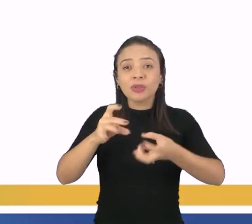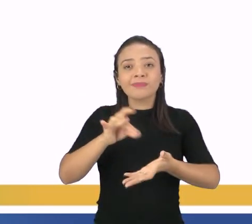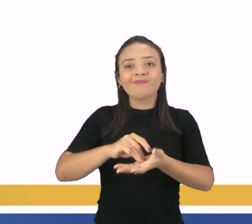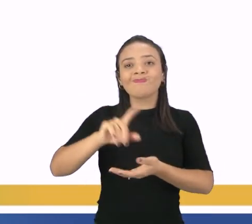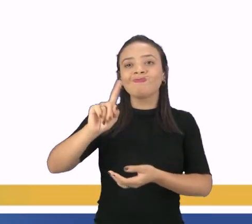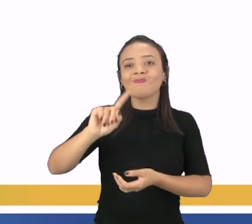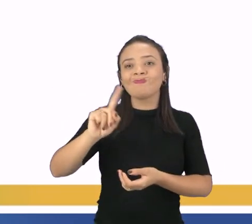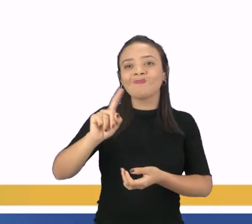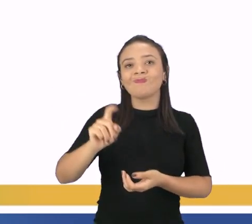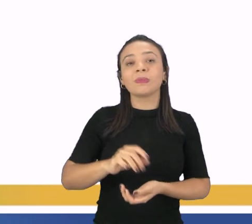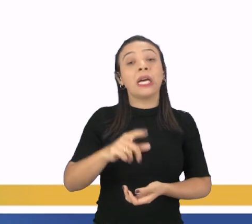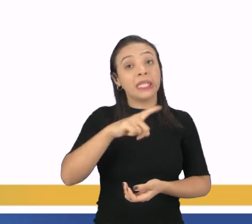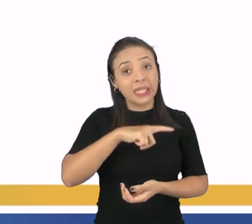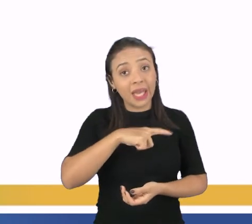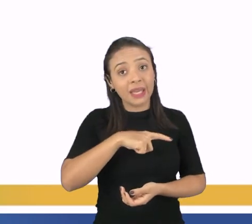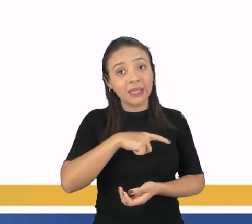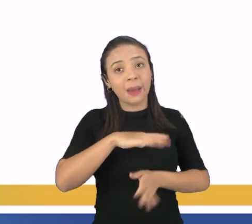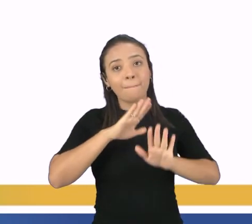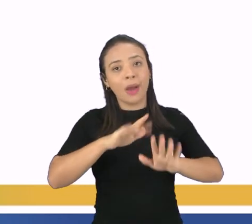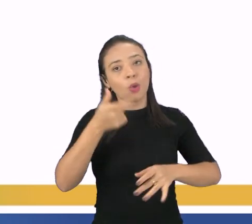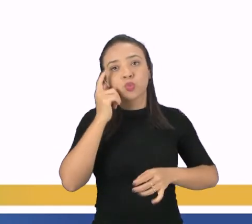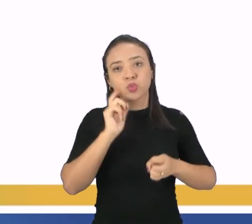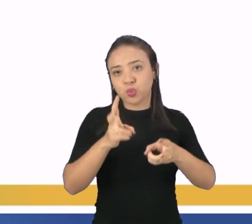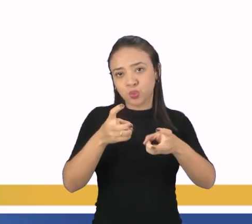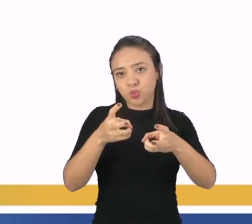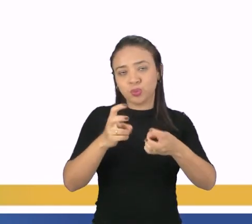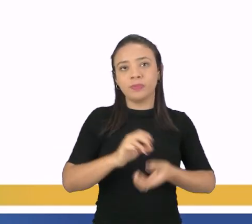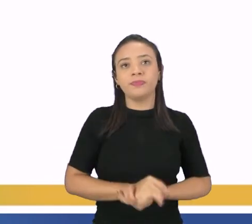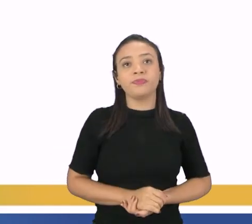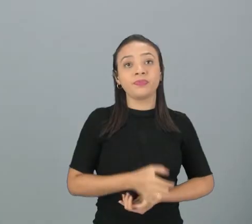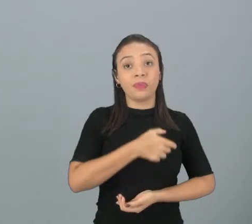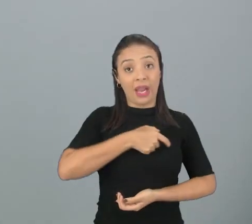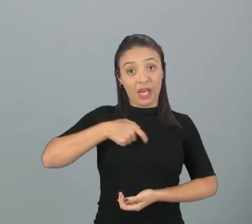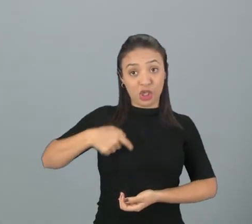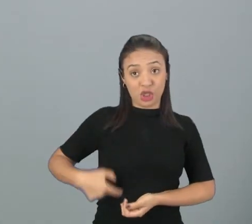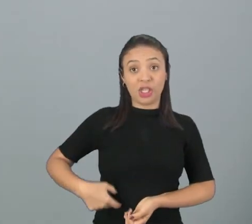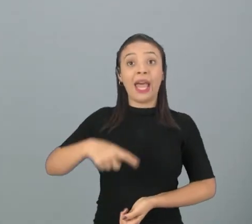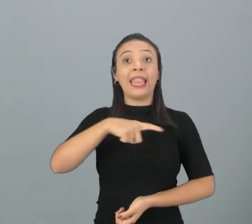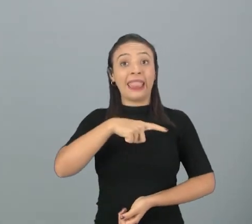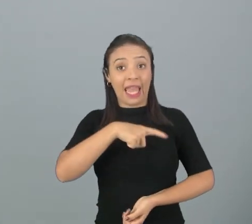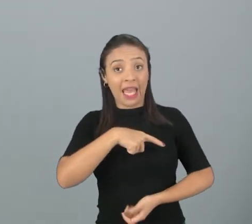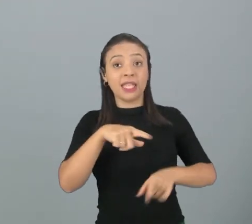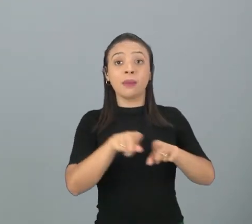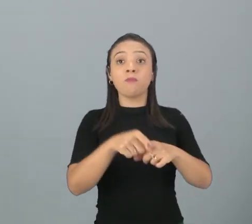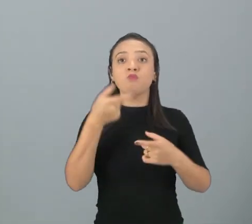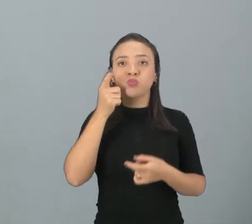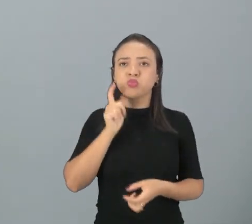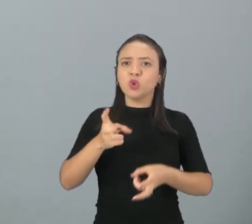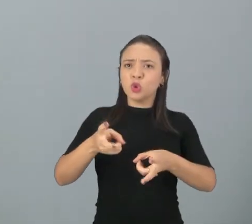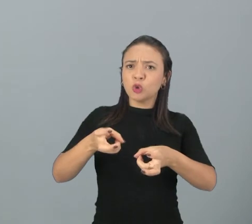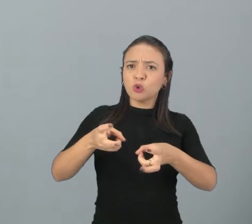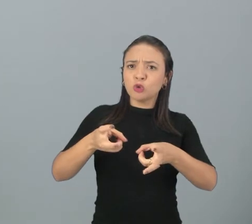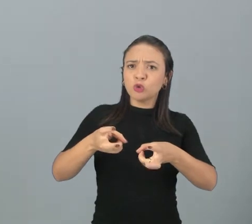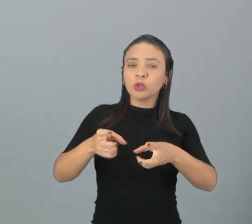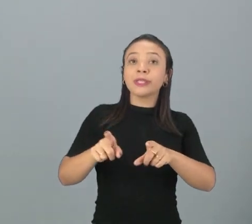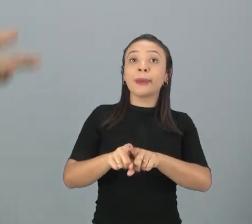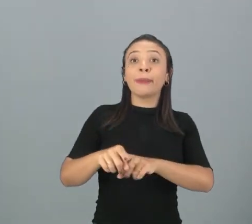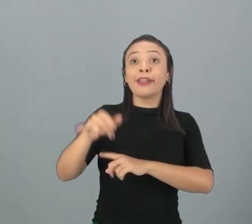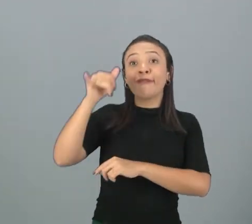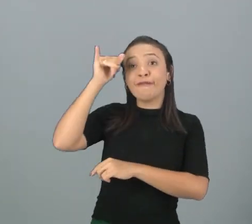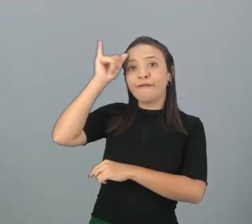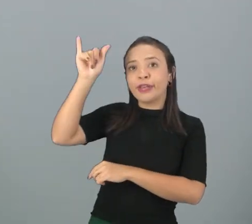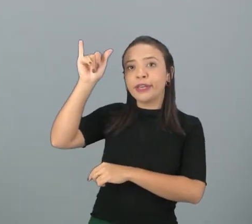apenas tem a reserva mas não faz exploração China tem a reserva e explora inclusive impede a